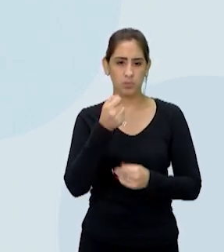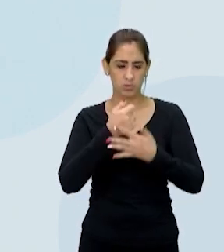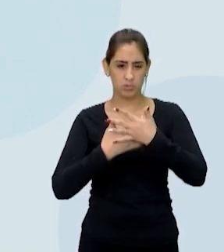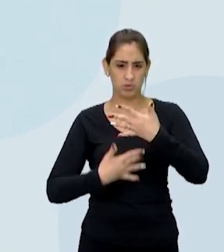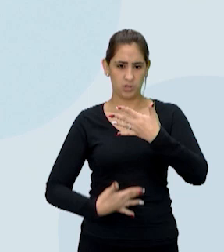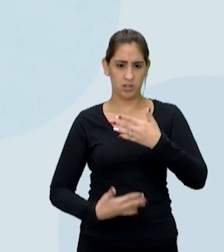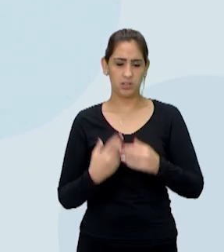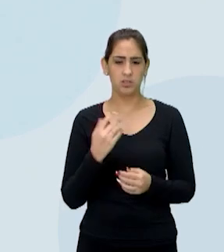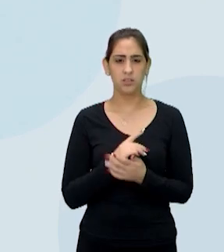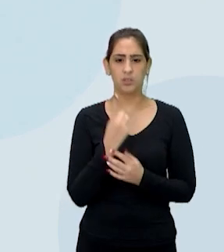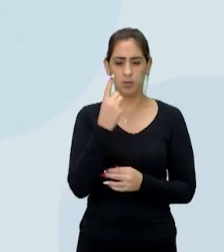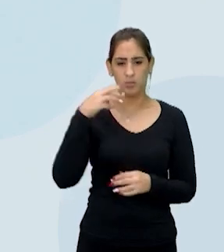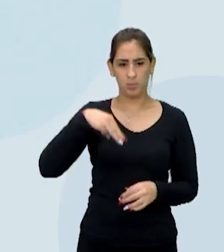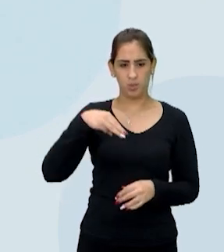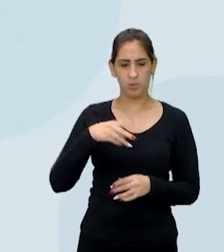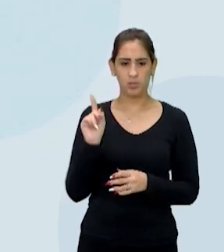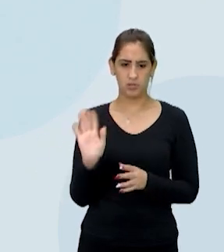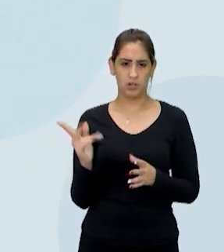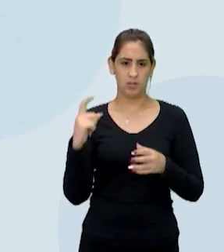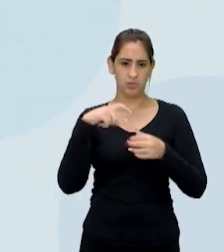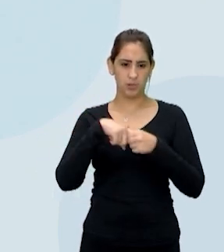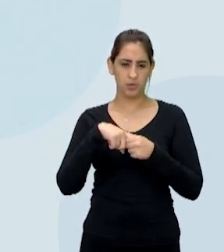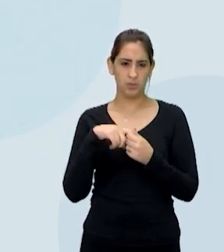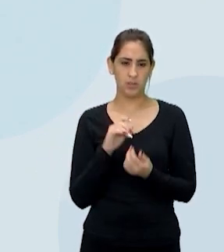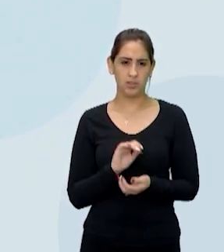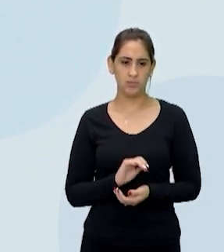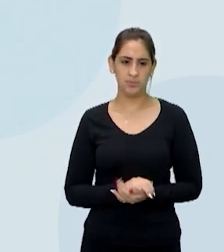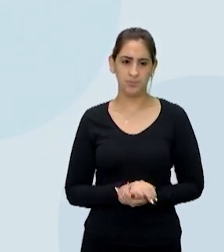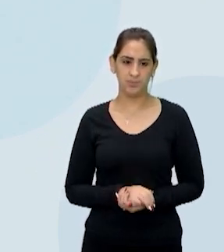afirmativa? Eu vou deixar mais um minutinho e a gente já volta.